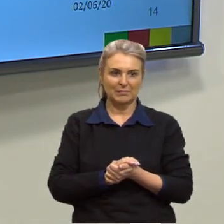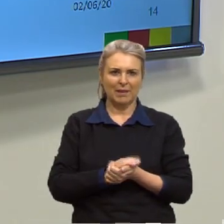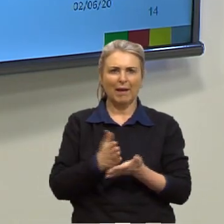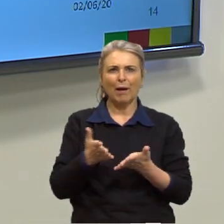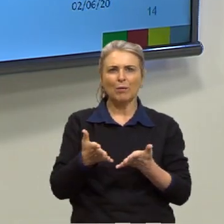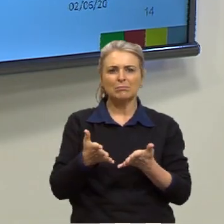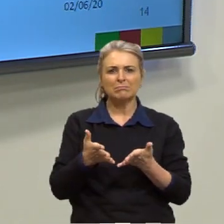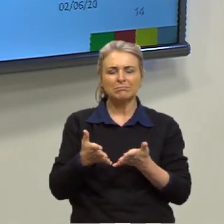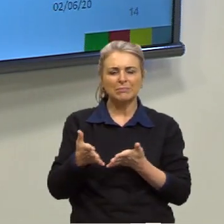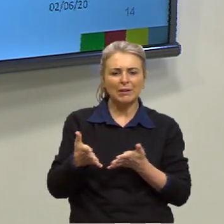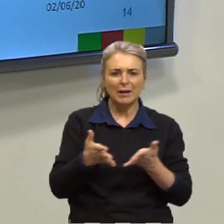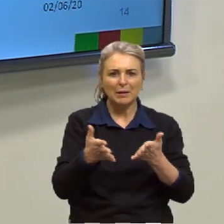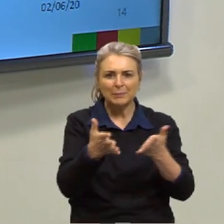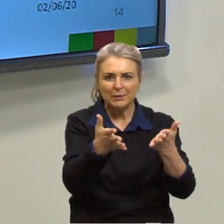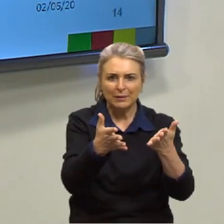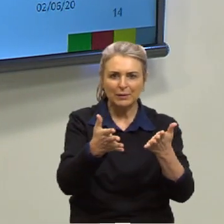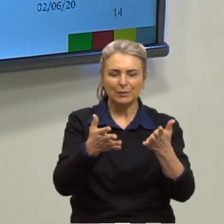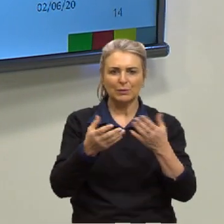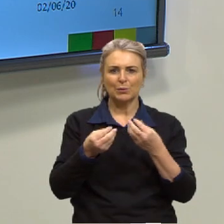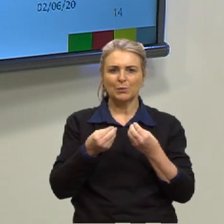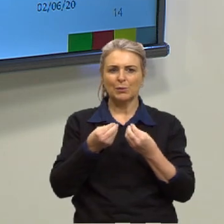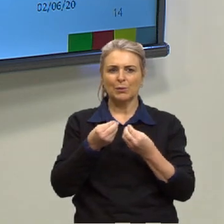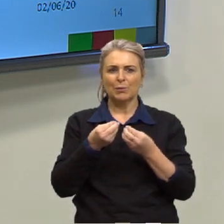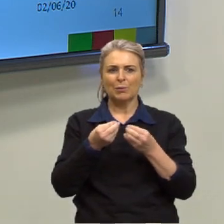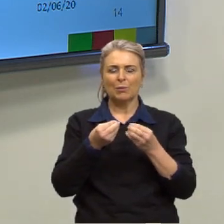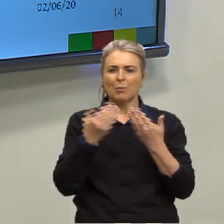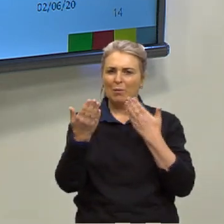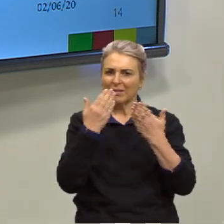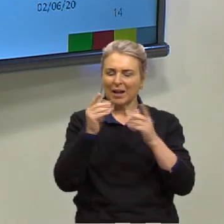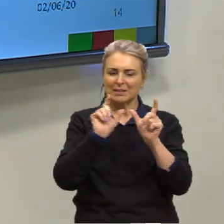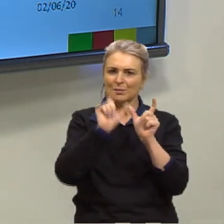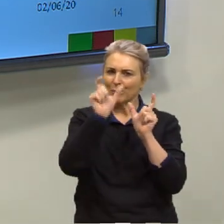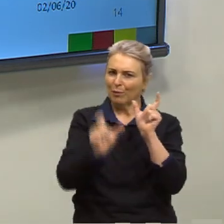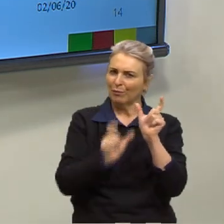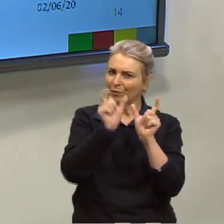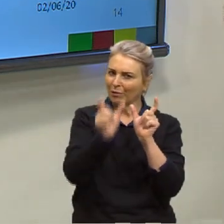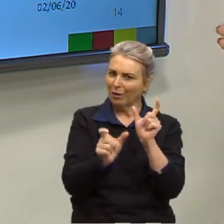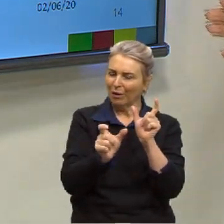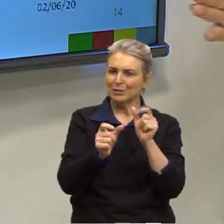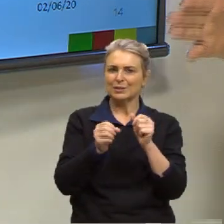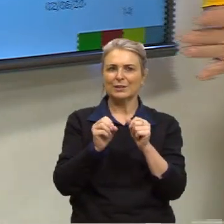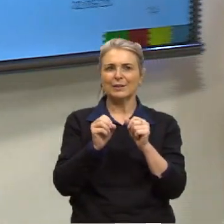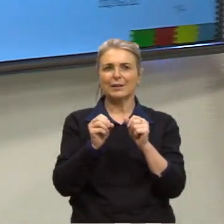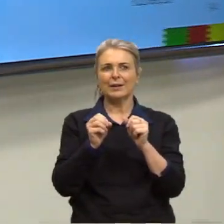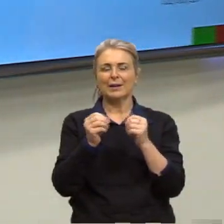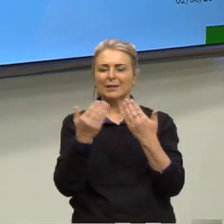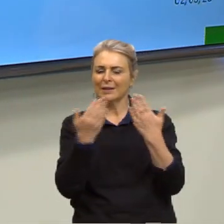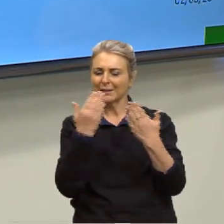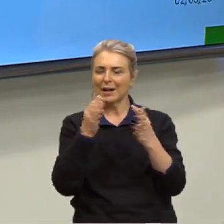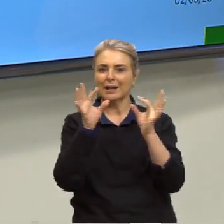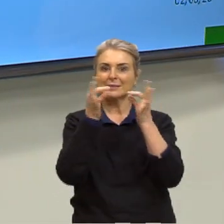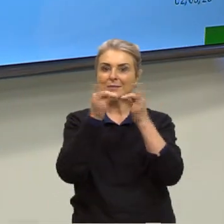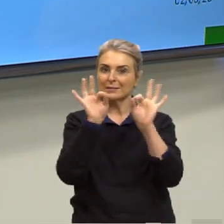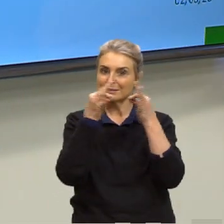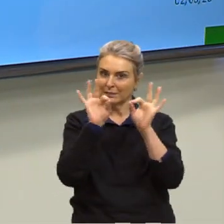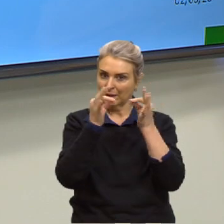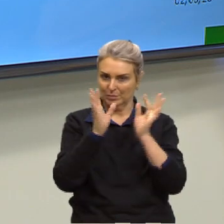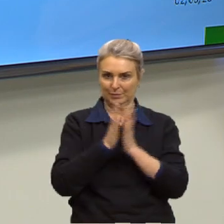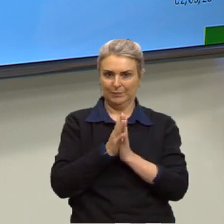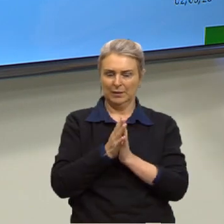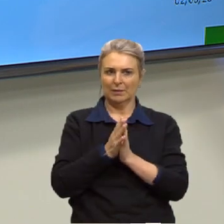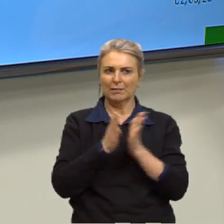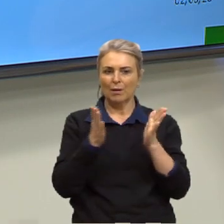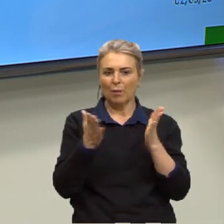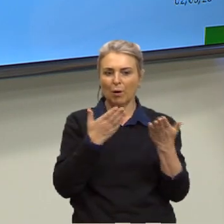entre uma análise morfológica e uma análise sintática. Então a gente vai começar a trilhar a